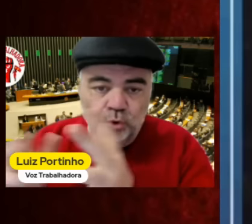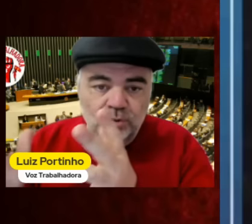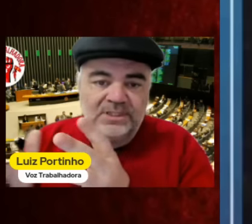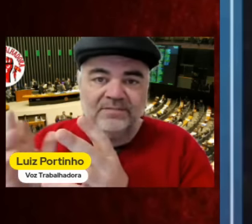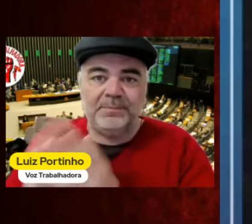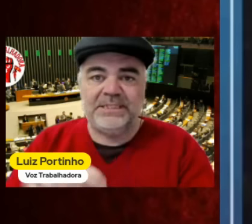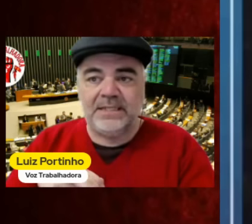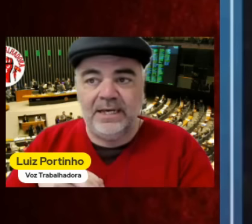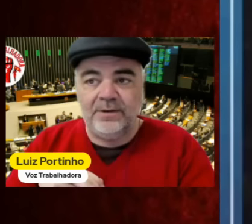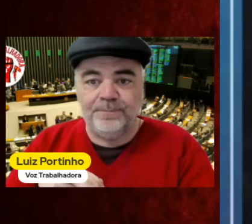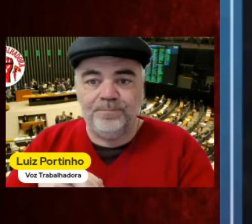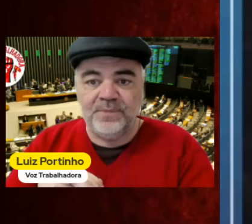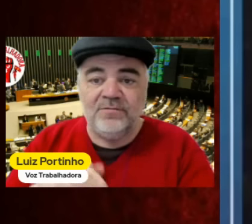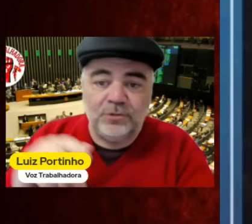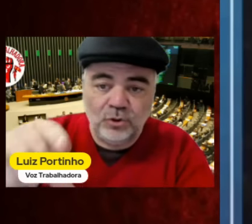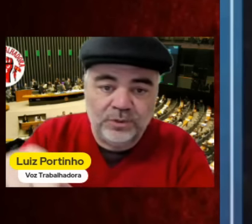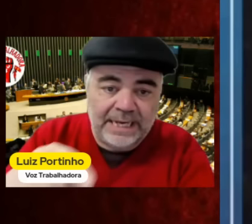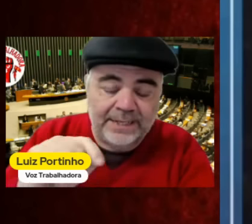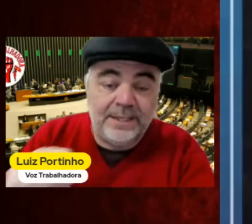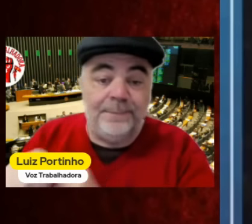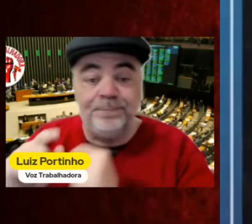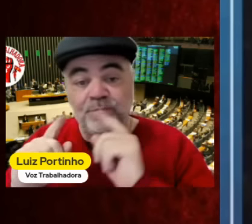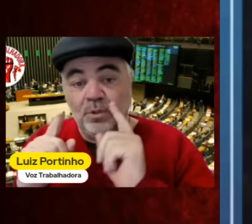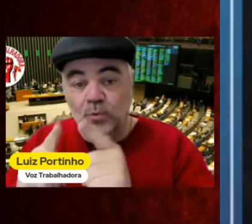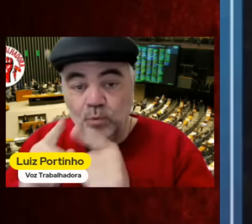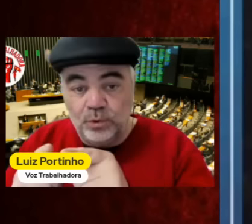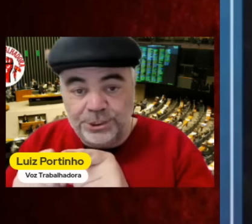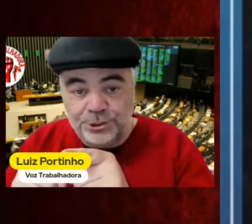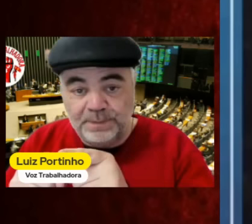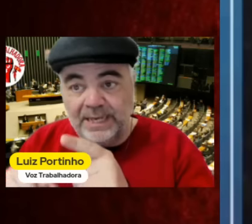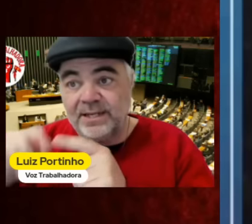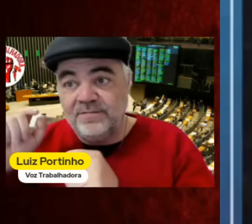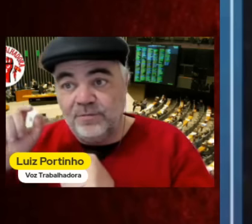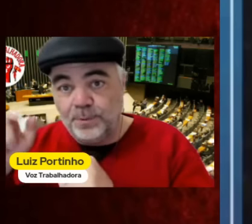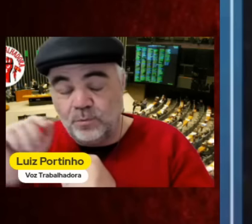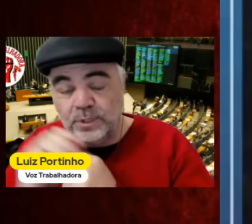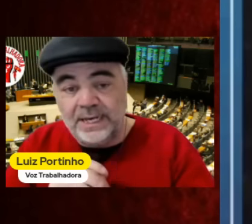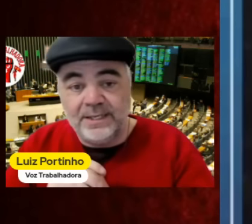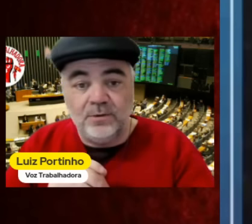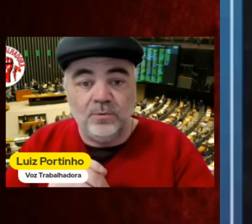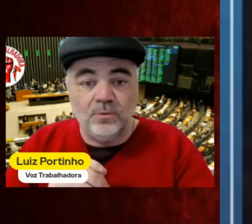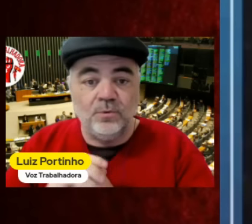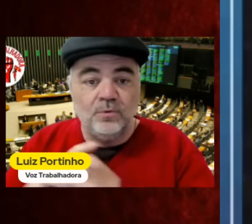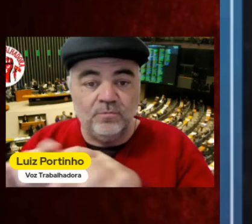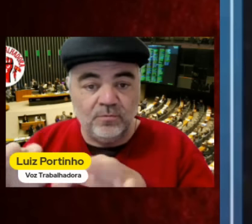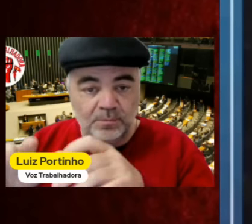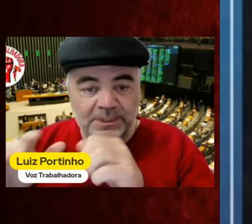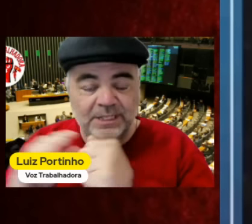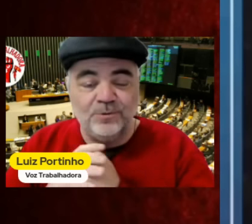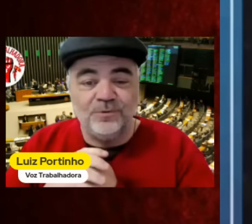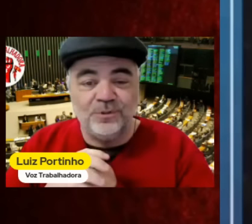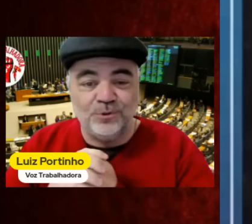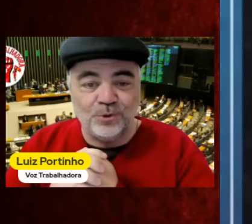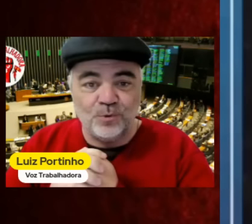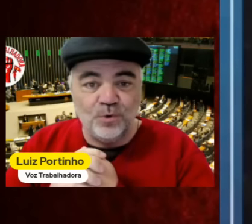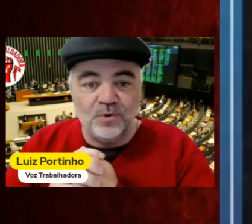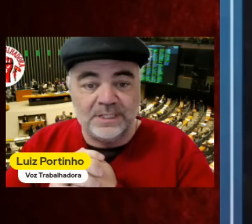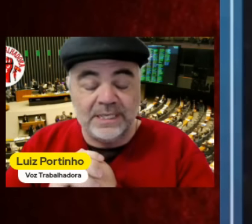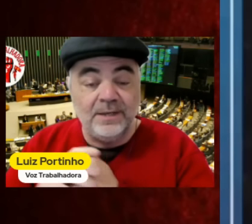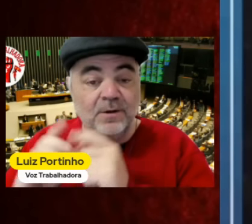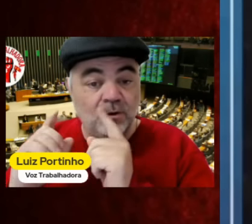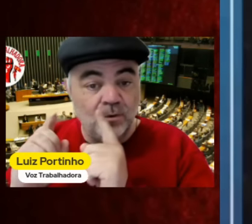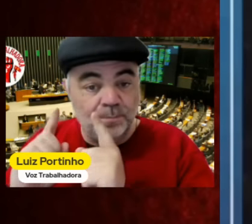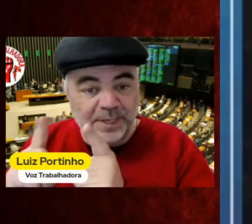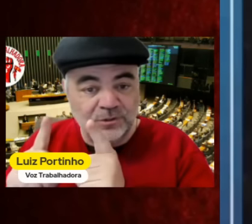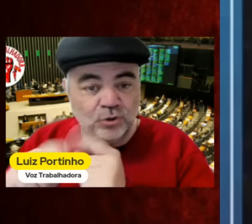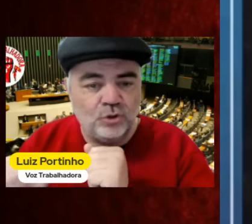tudo estava mais caro. Eu vou soltar aqui o Lindbergh, vou procurar aqui no... Vou botar no Dr. Google